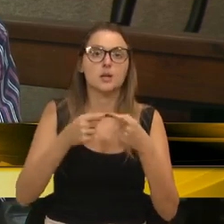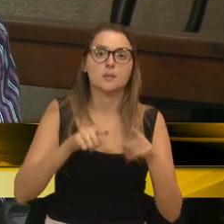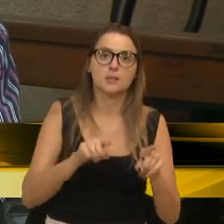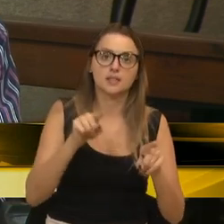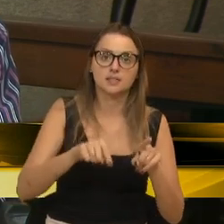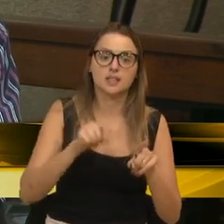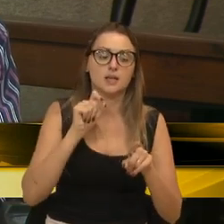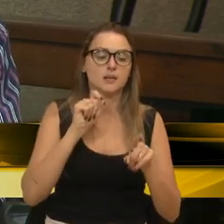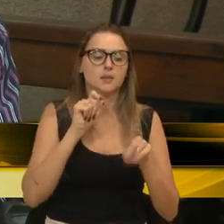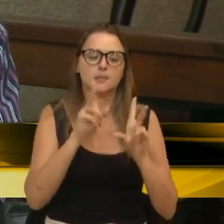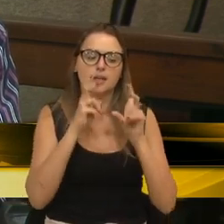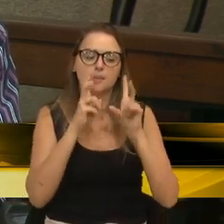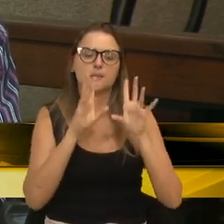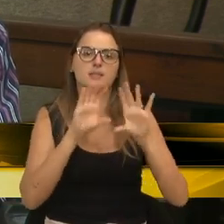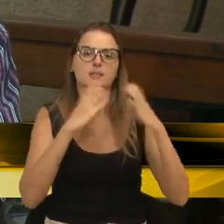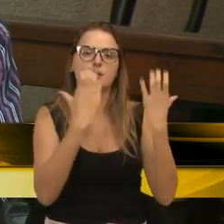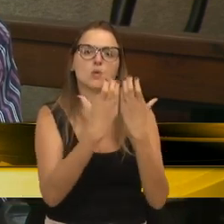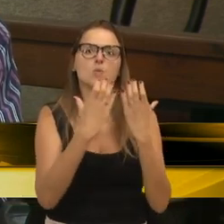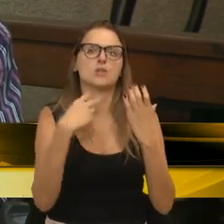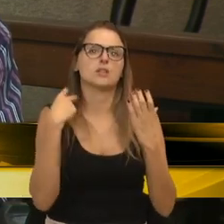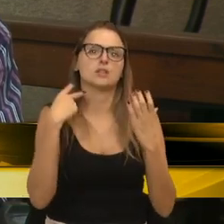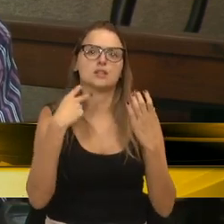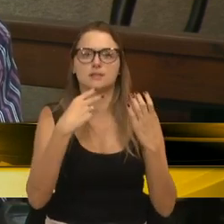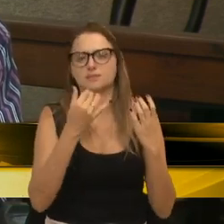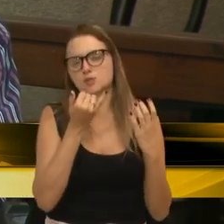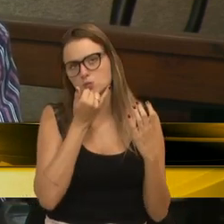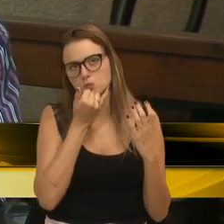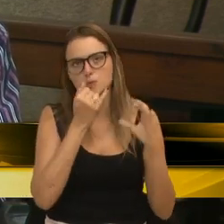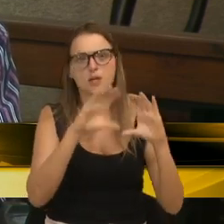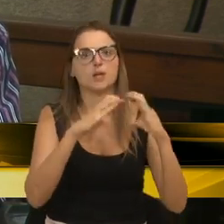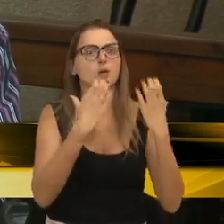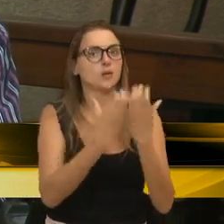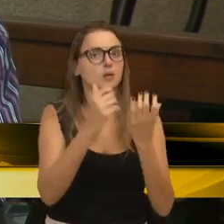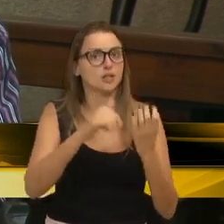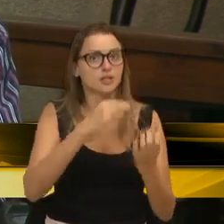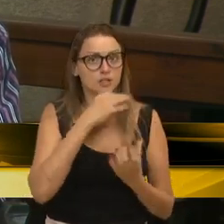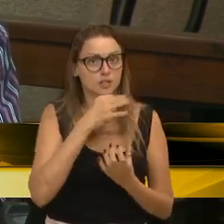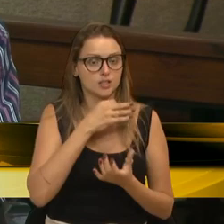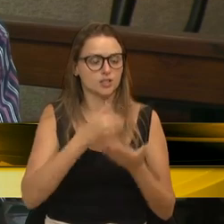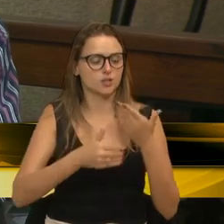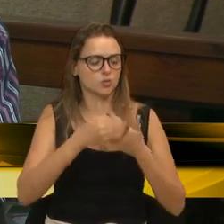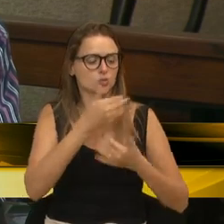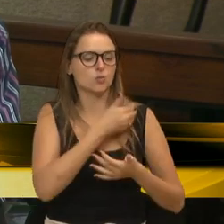que a comunidade caxiense veja que tudo aquilo que os governos anteriores fizeram